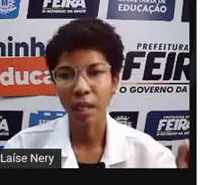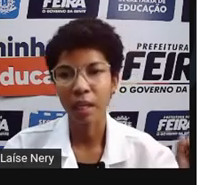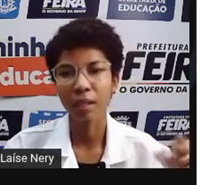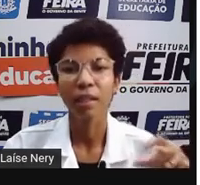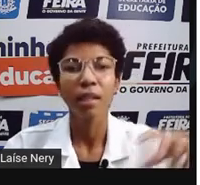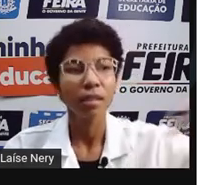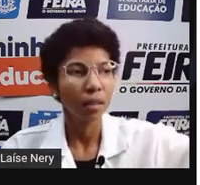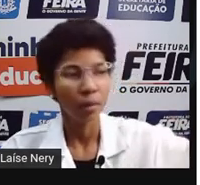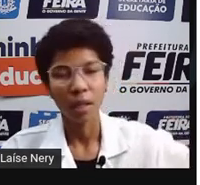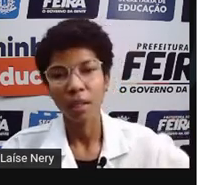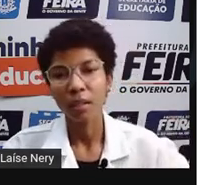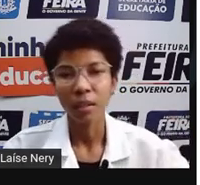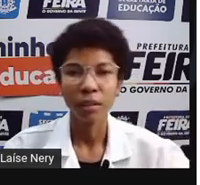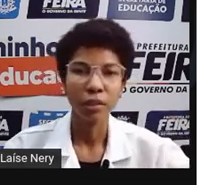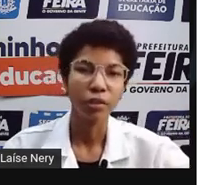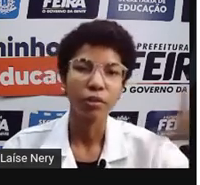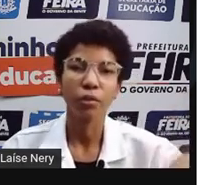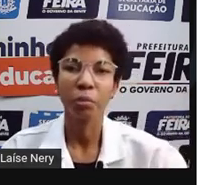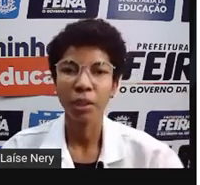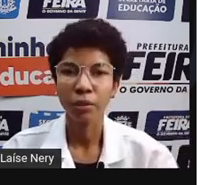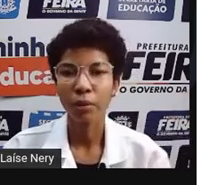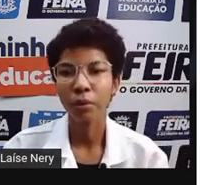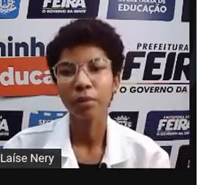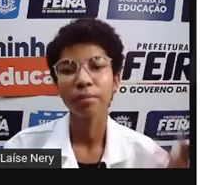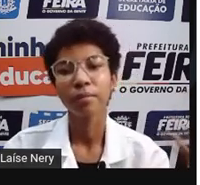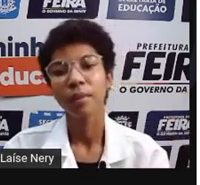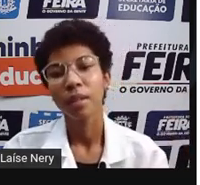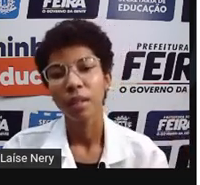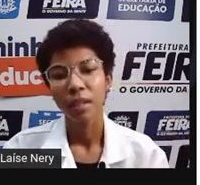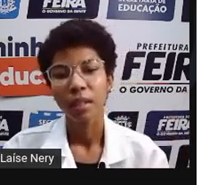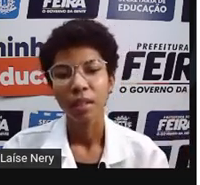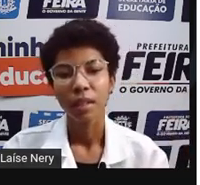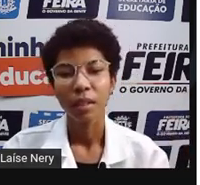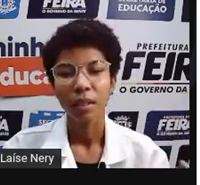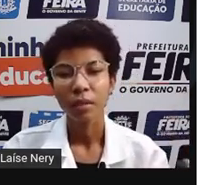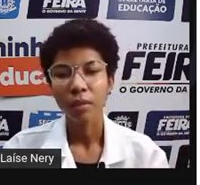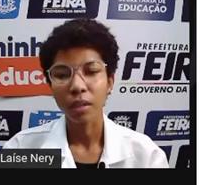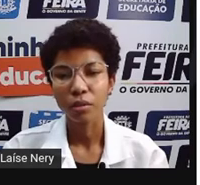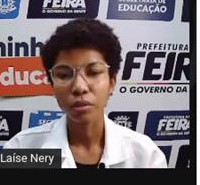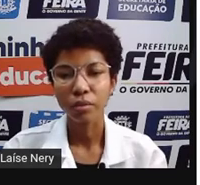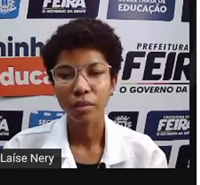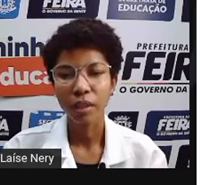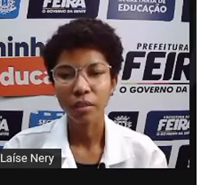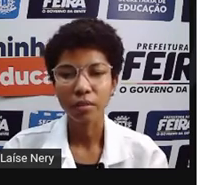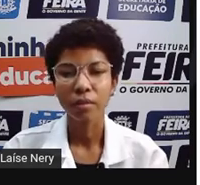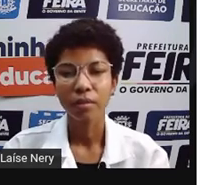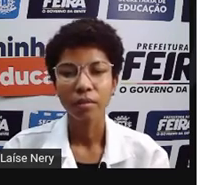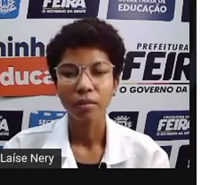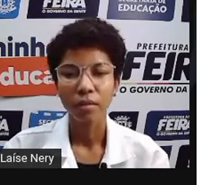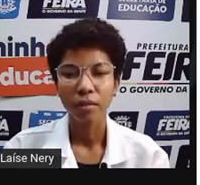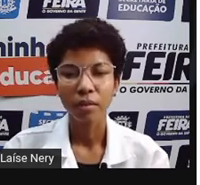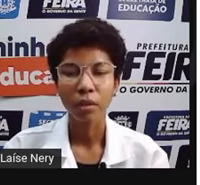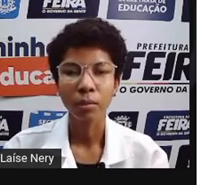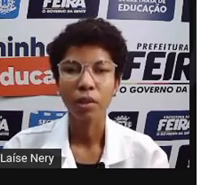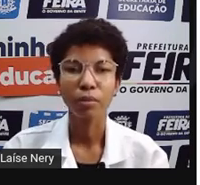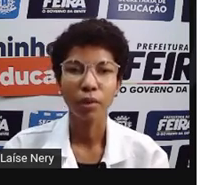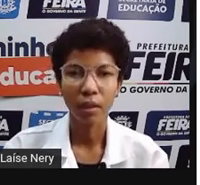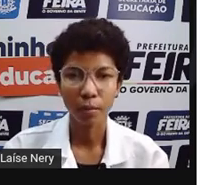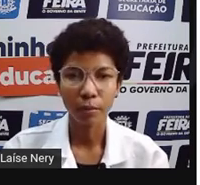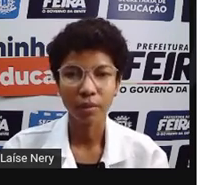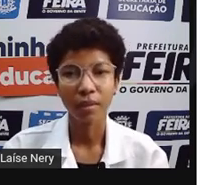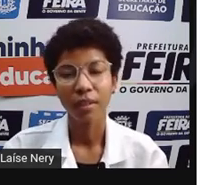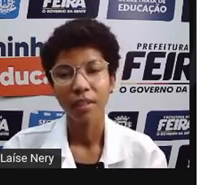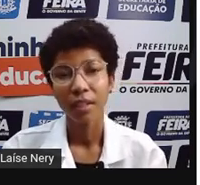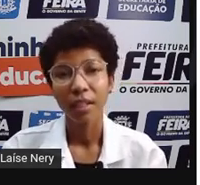iluminar, se é uma área grande ou menor. E no caso do chuveiro, como nós